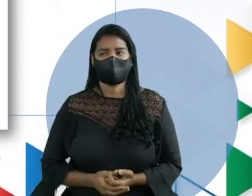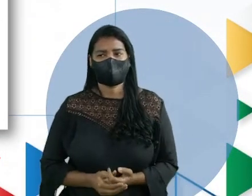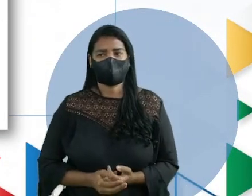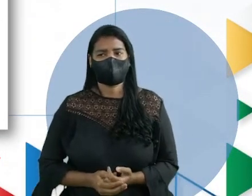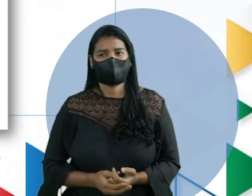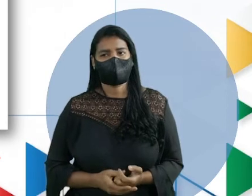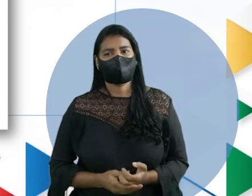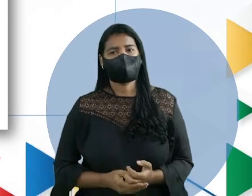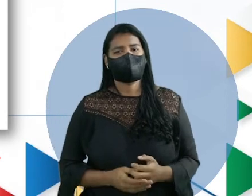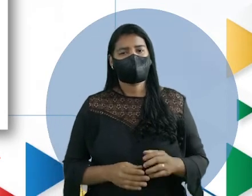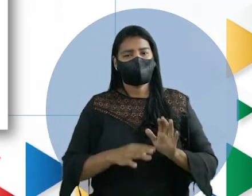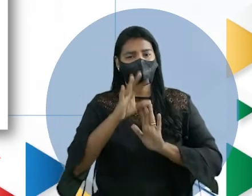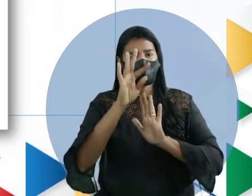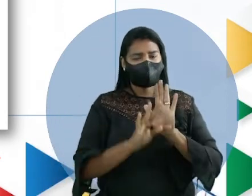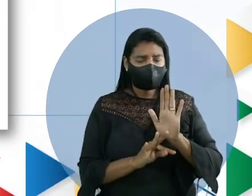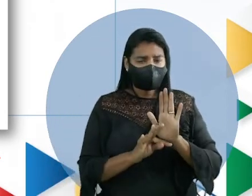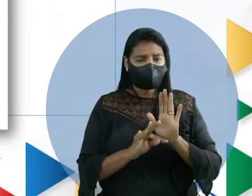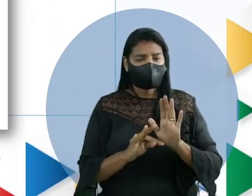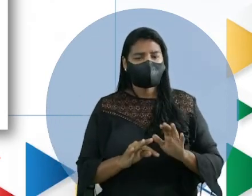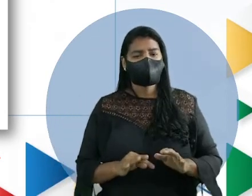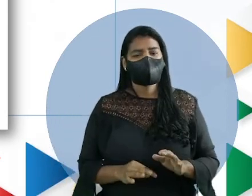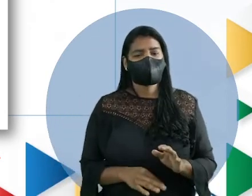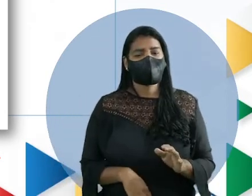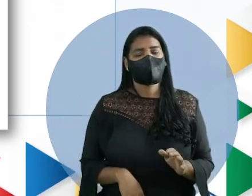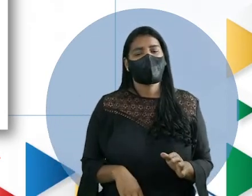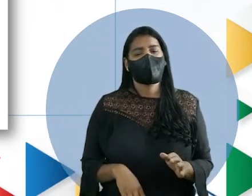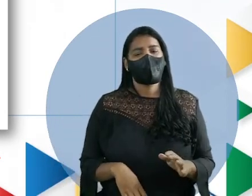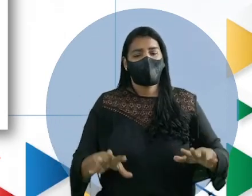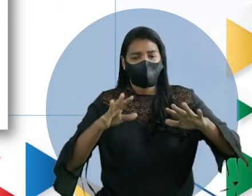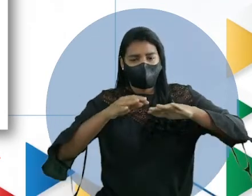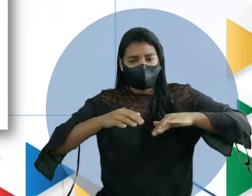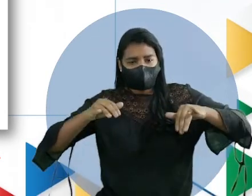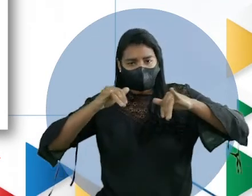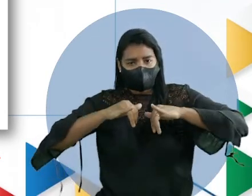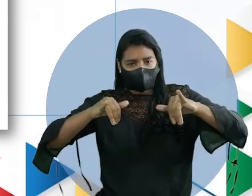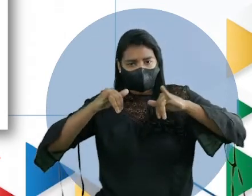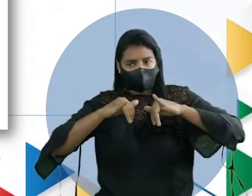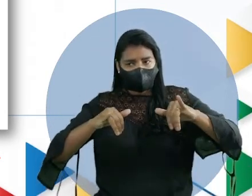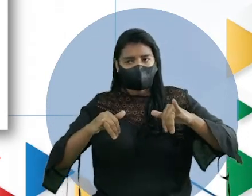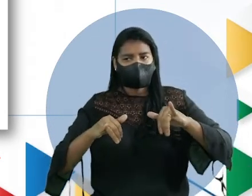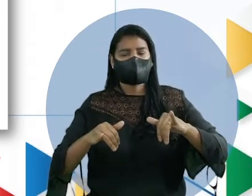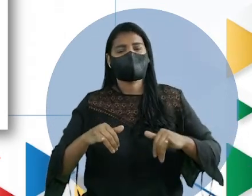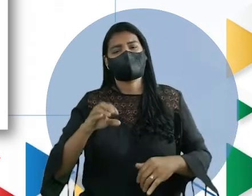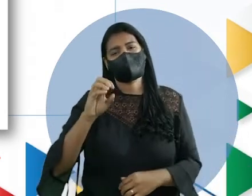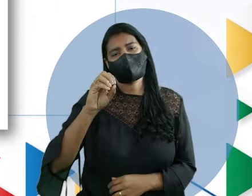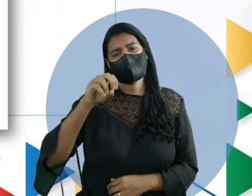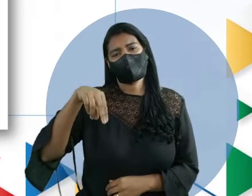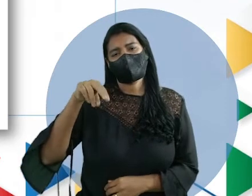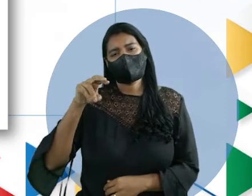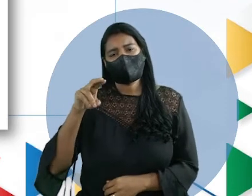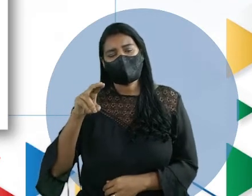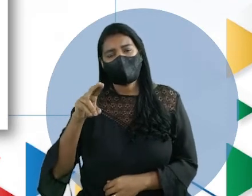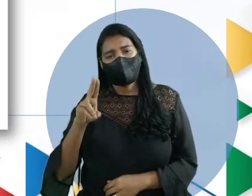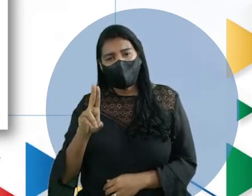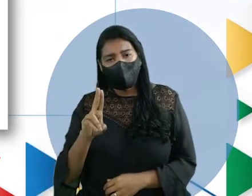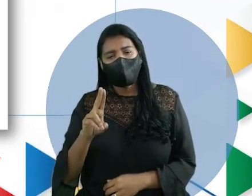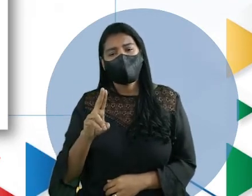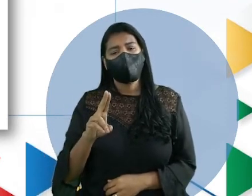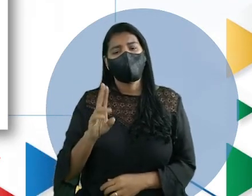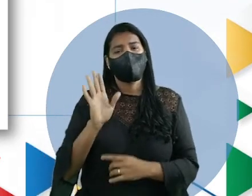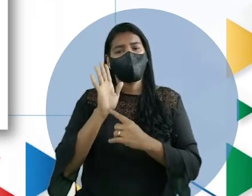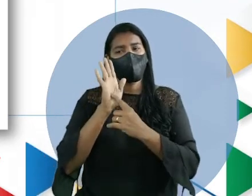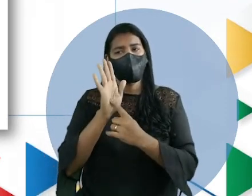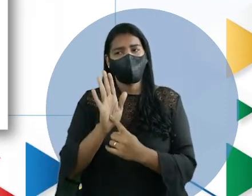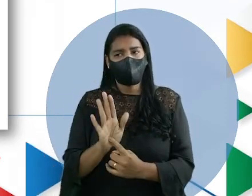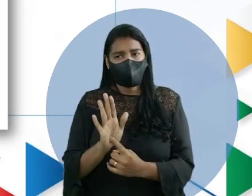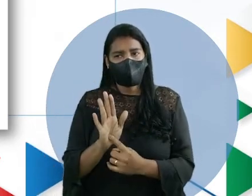O mini texto. Um relatório de divulgação por órgão das Nações Unidas, a ONU, ela revela riscos